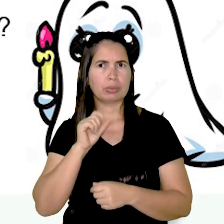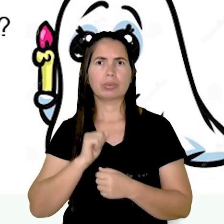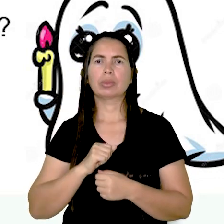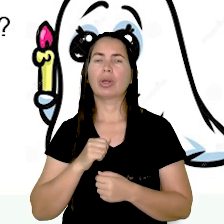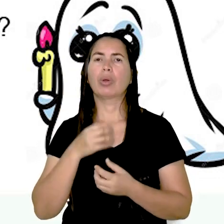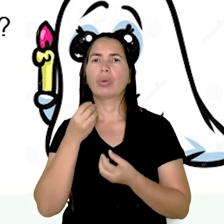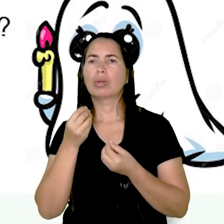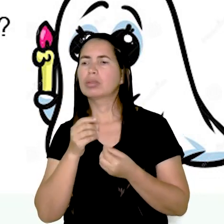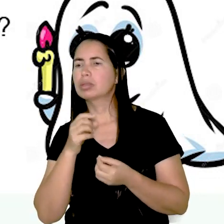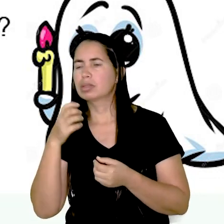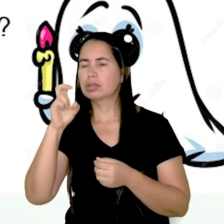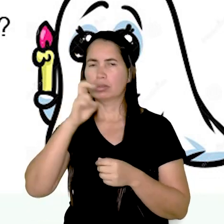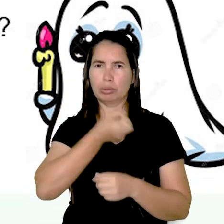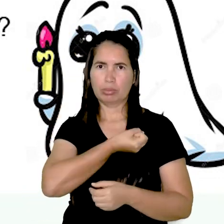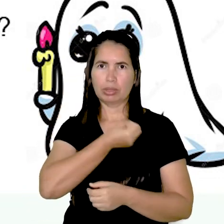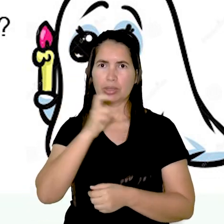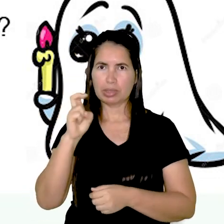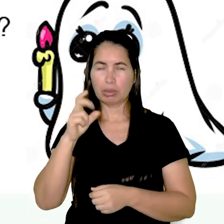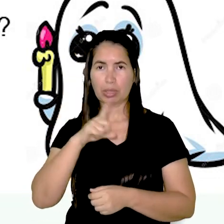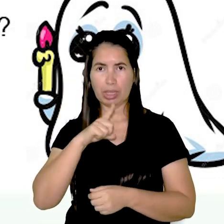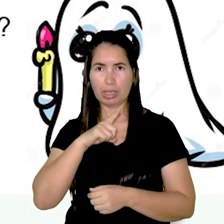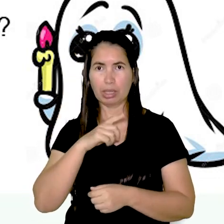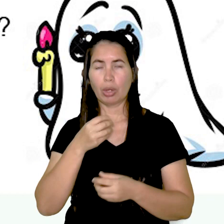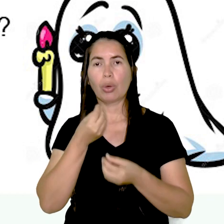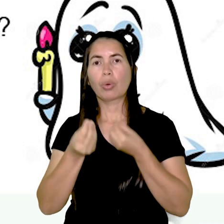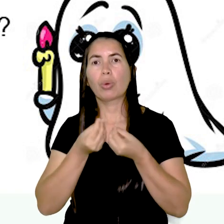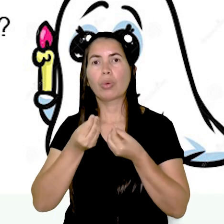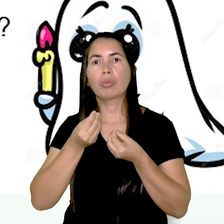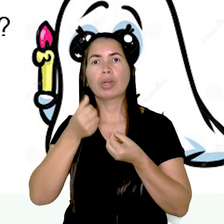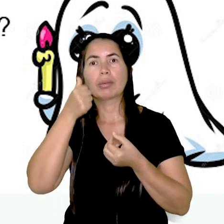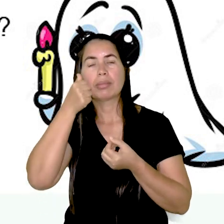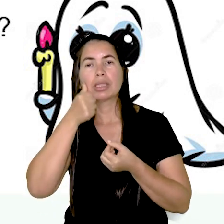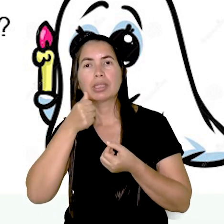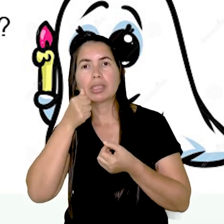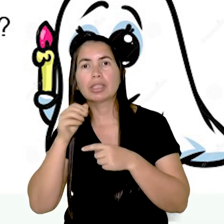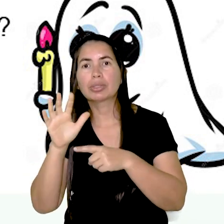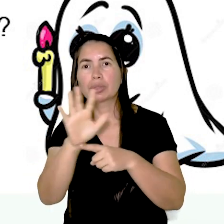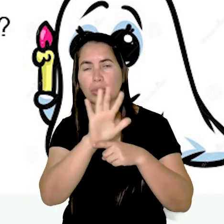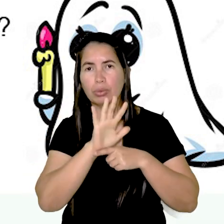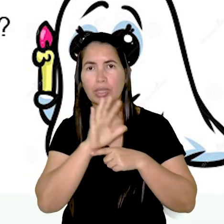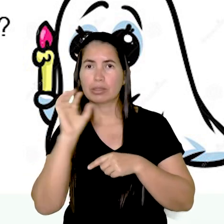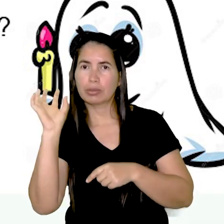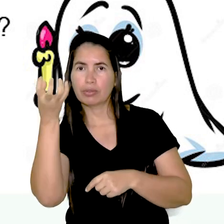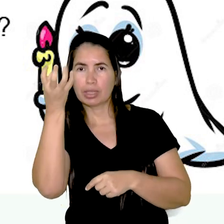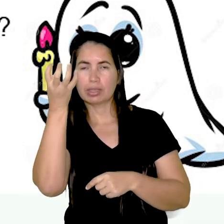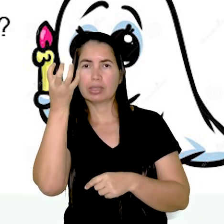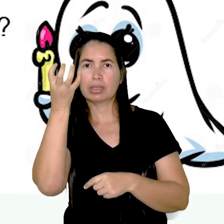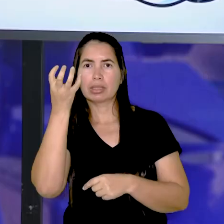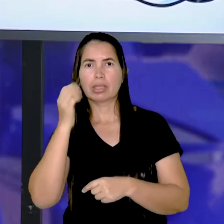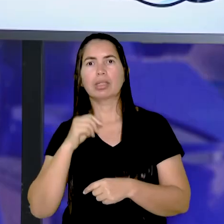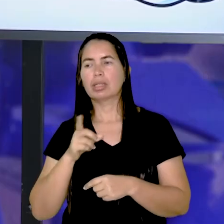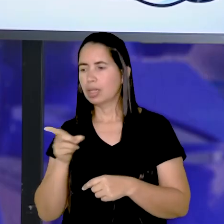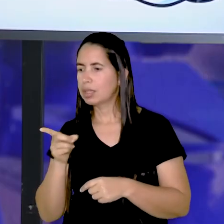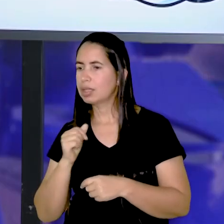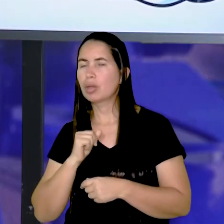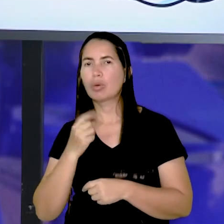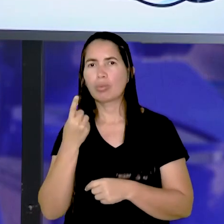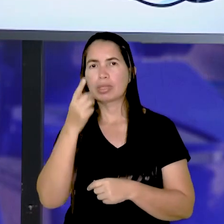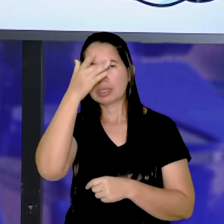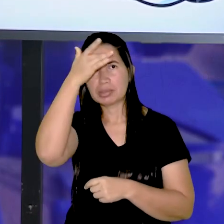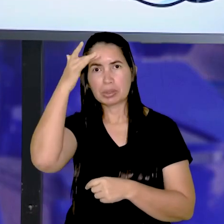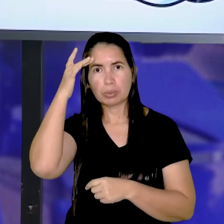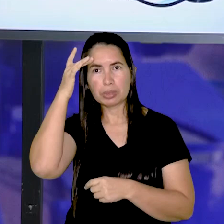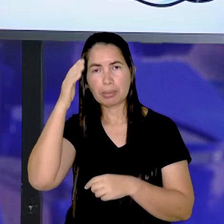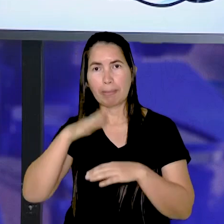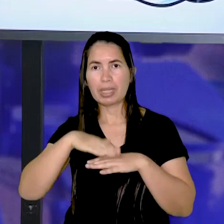Como Camila os ajudou a resolver esse dilema? Nesse texto tem um dilema, né, que Camila é uma das personagens